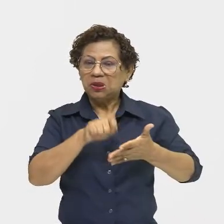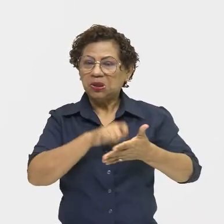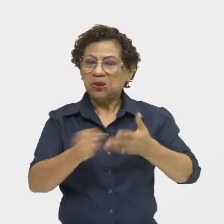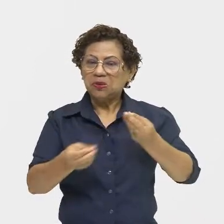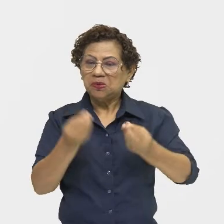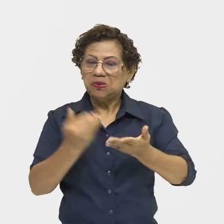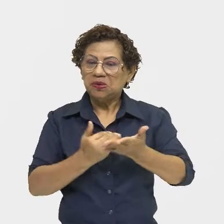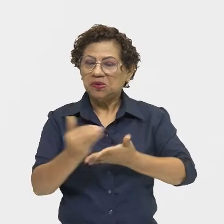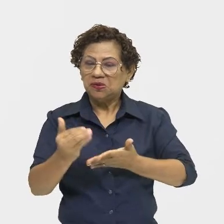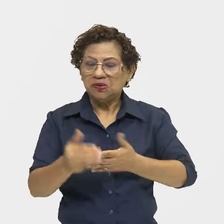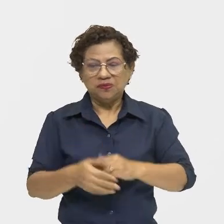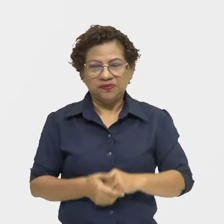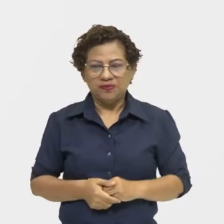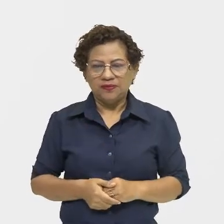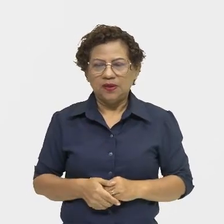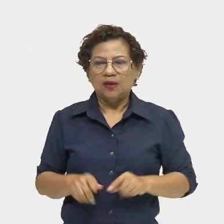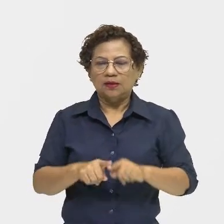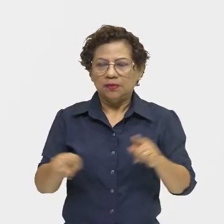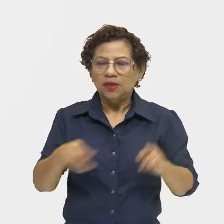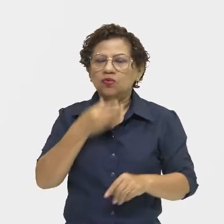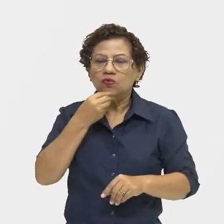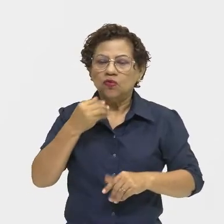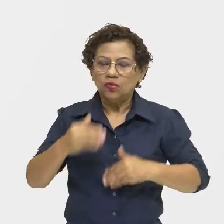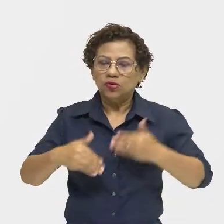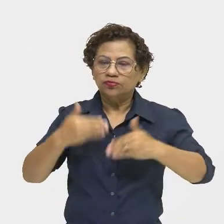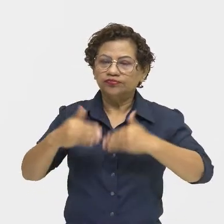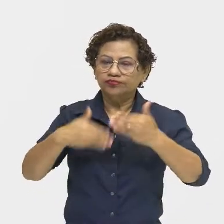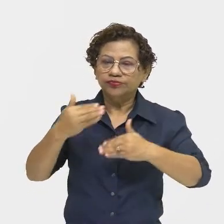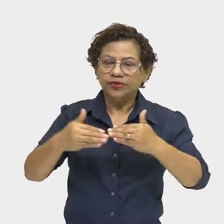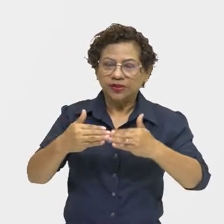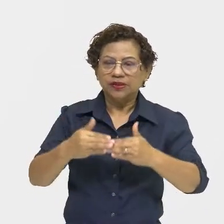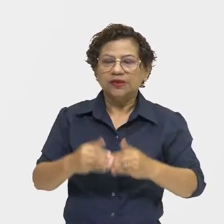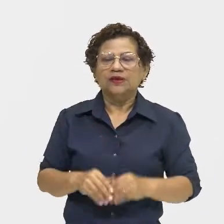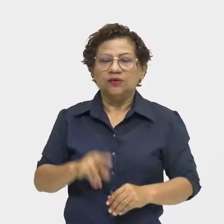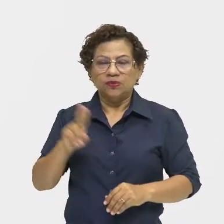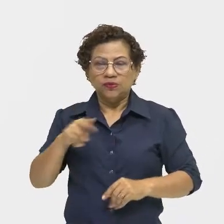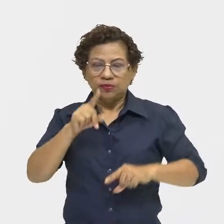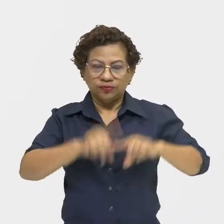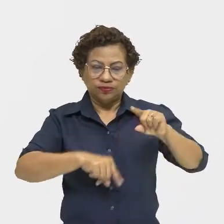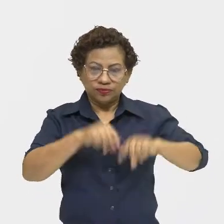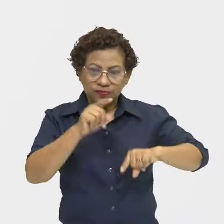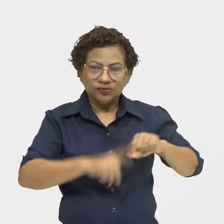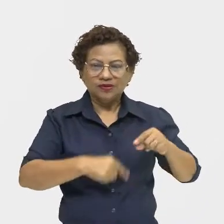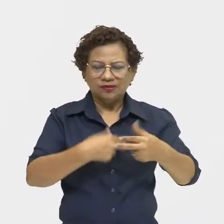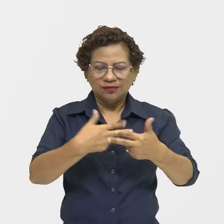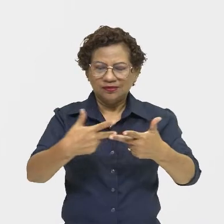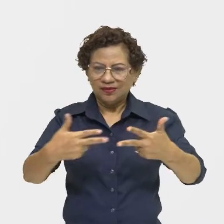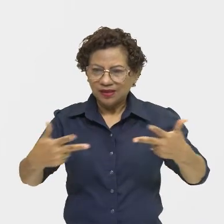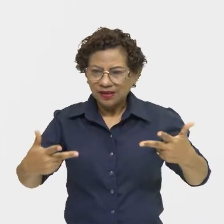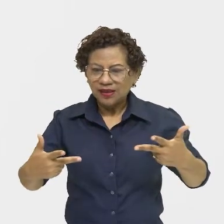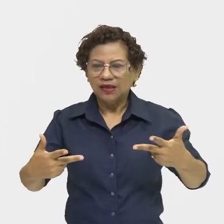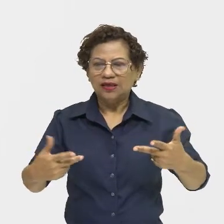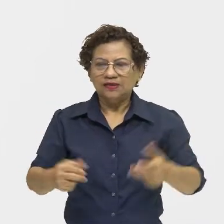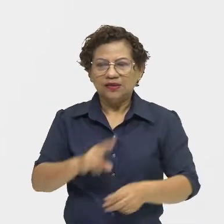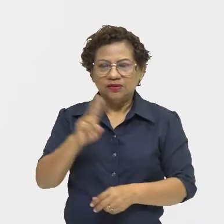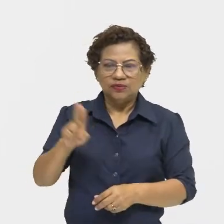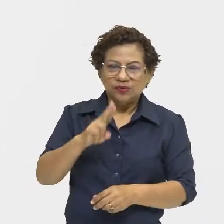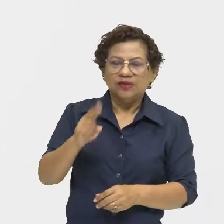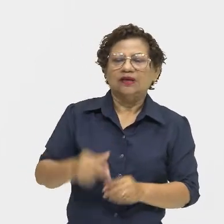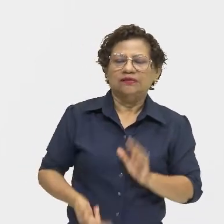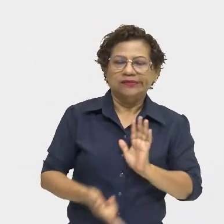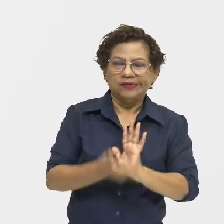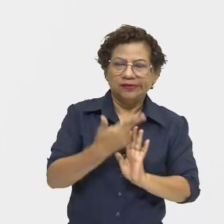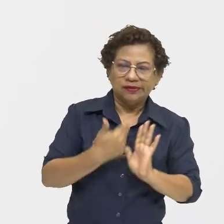registrou sua evolução através dos seus instrumentos, armas, fósseis, utensílios, gravuras,